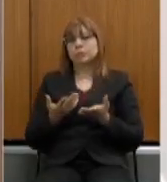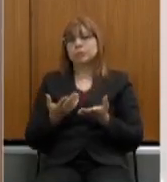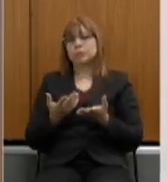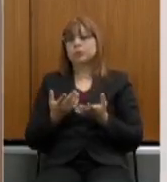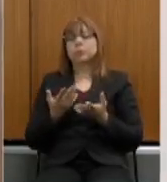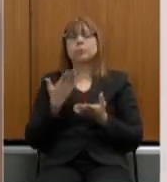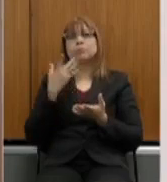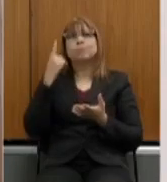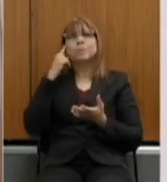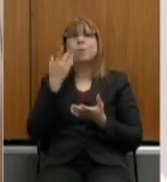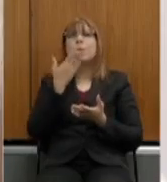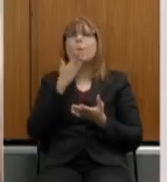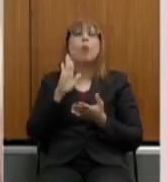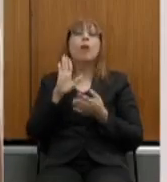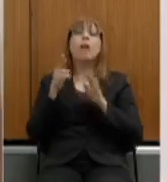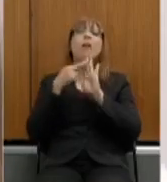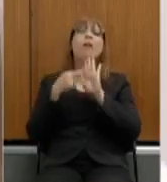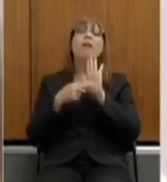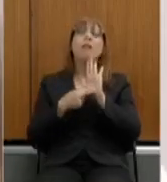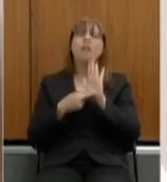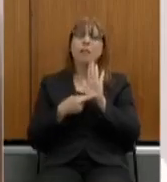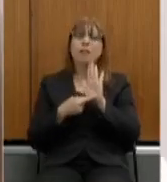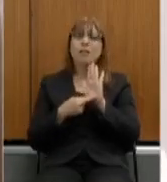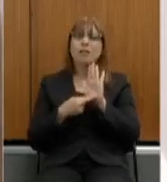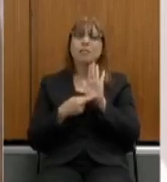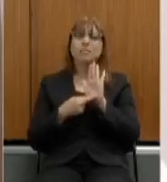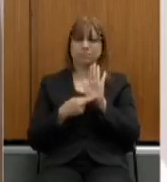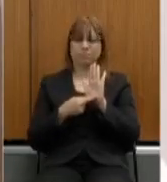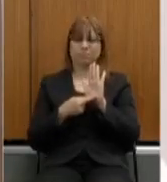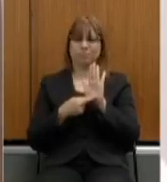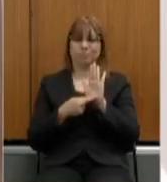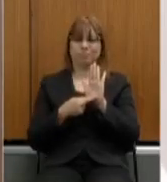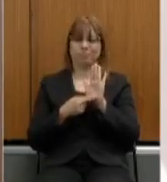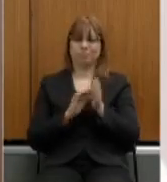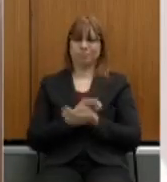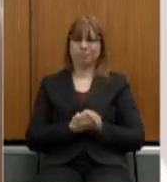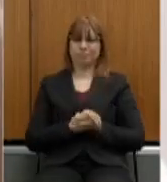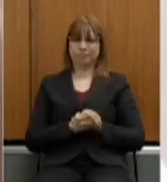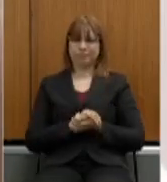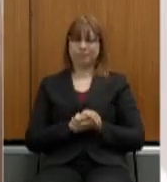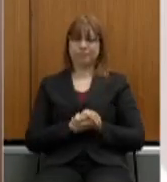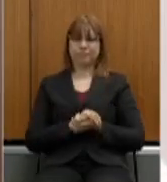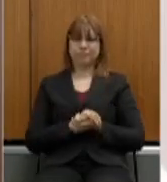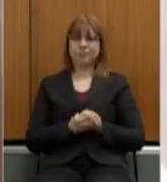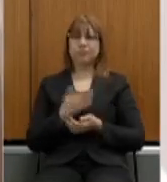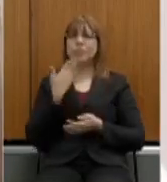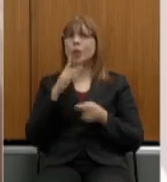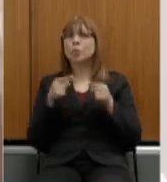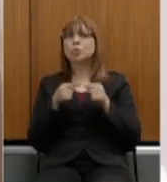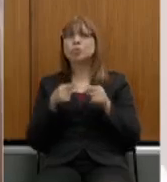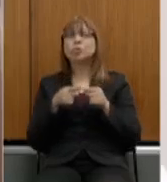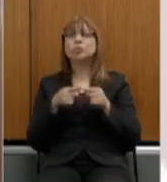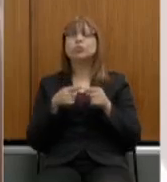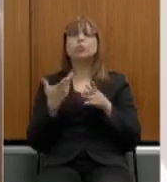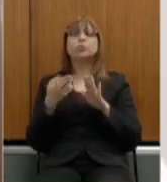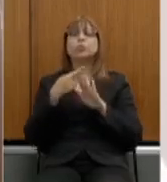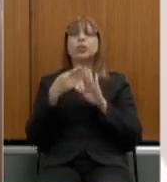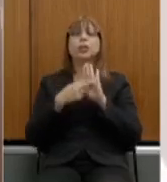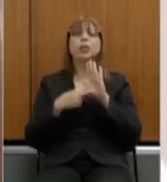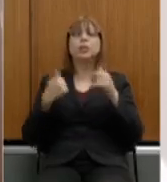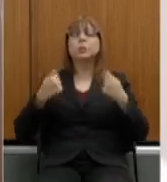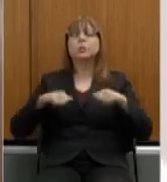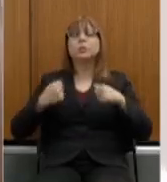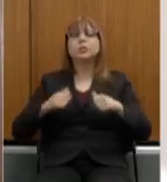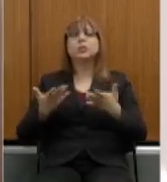a norma, no fundo, no fundo, todas as decisões permeavam qual é o tipo de norma que será necessário